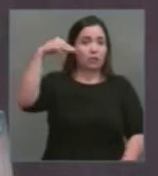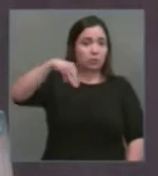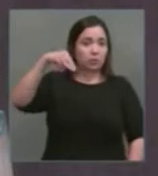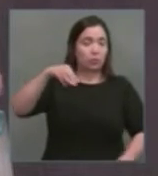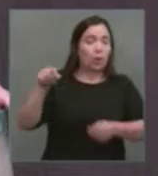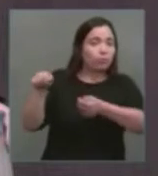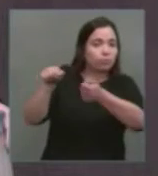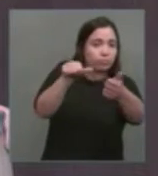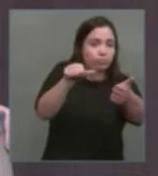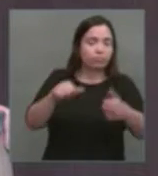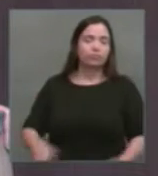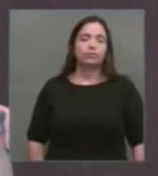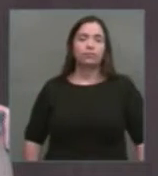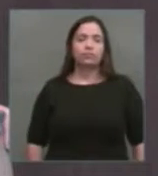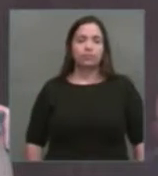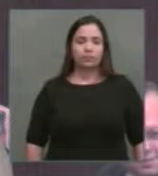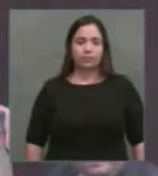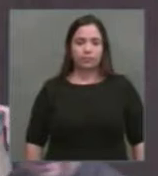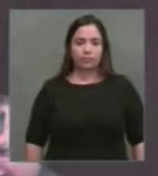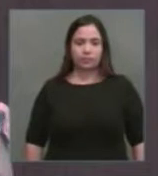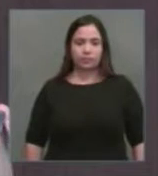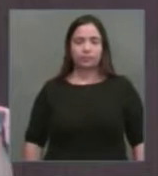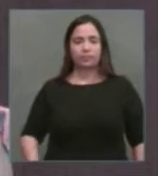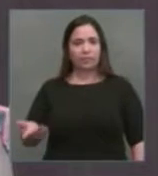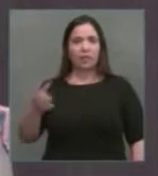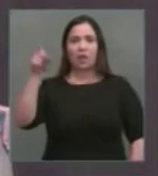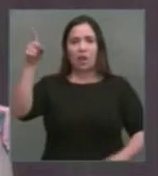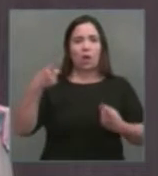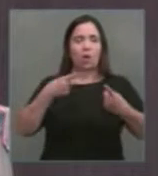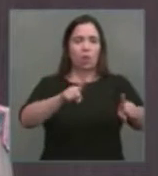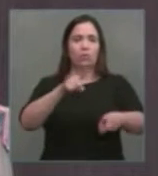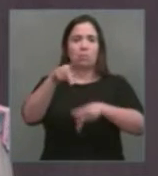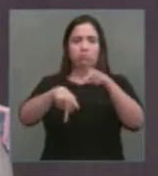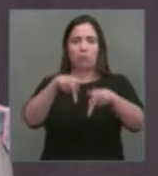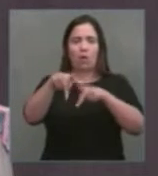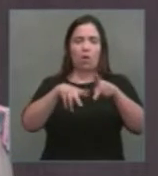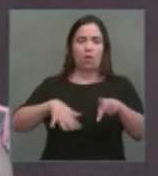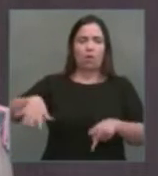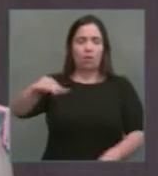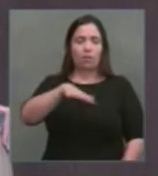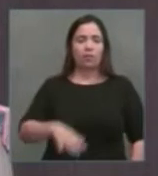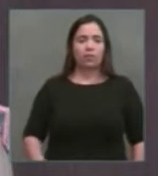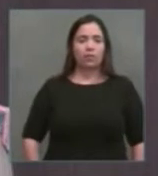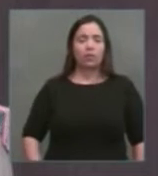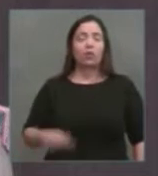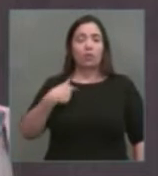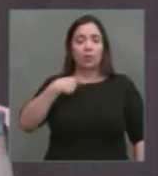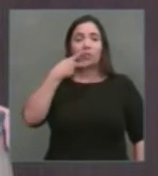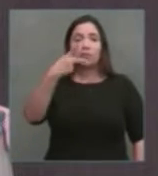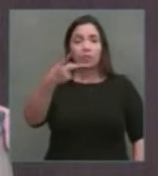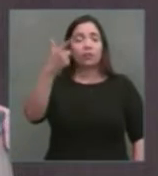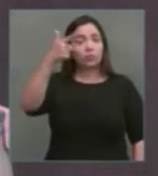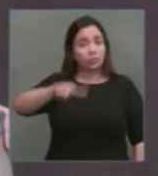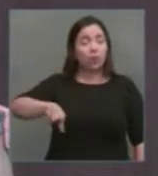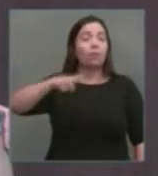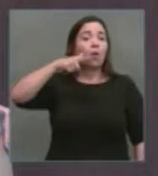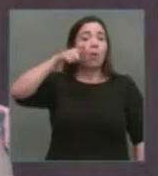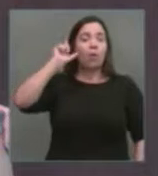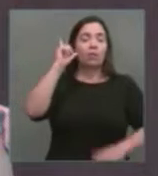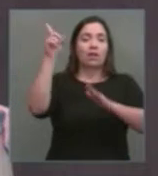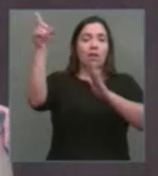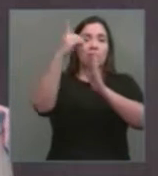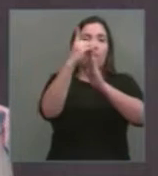antipovo, antipopular, anti-Brasil. Ontem, repito, o decreto de revogação das